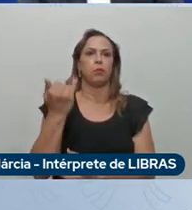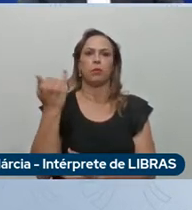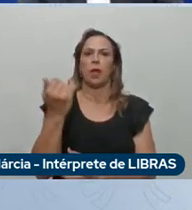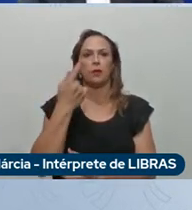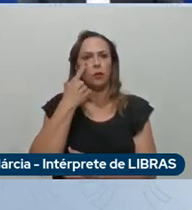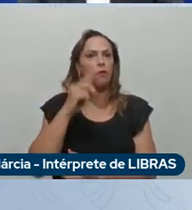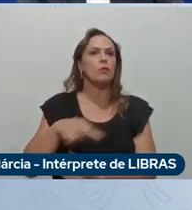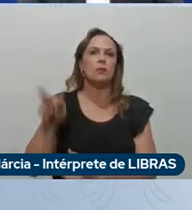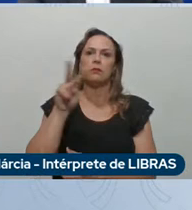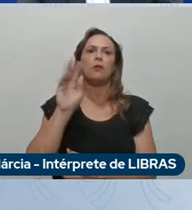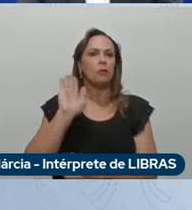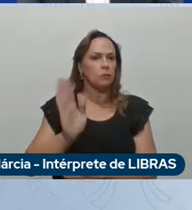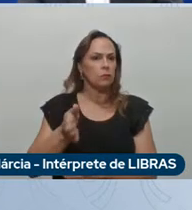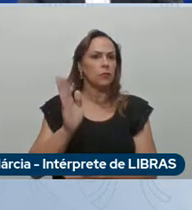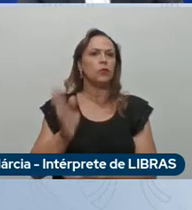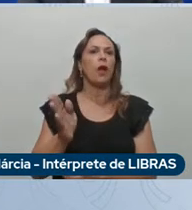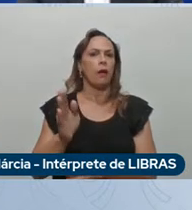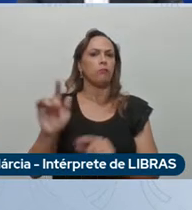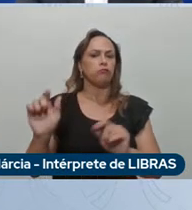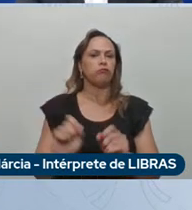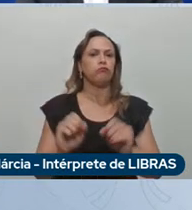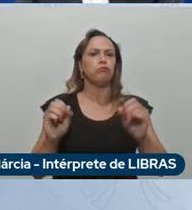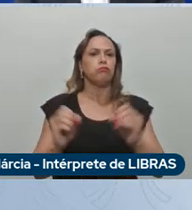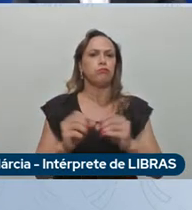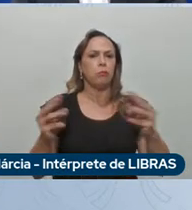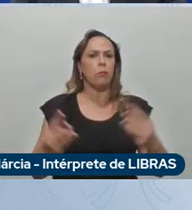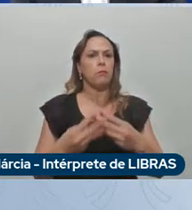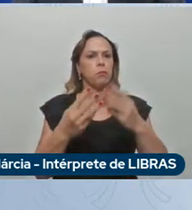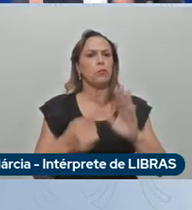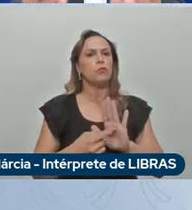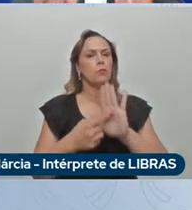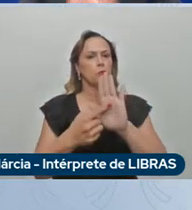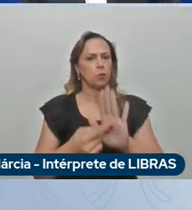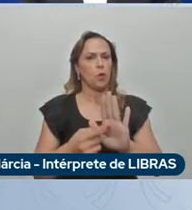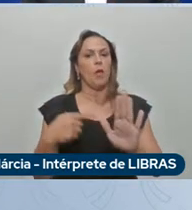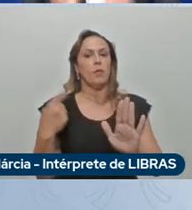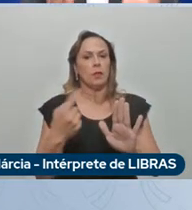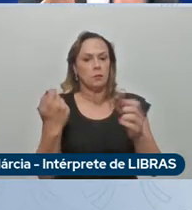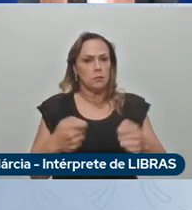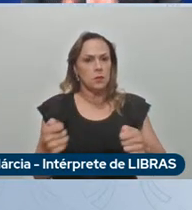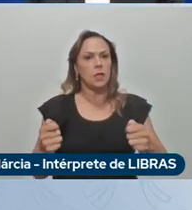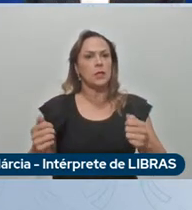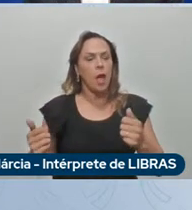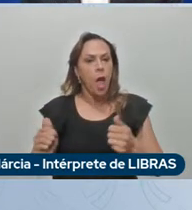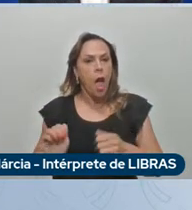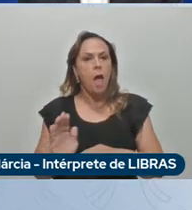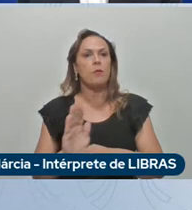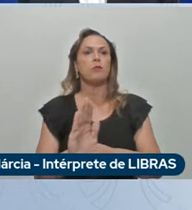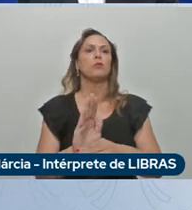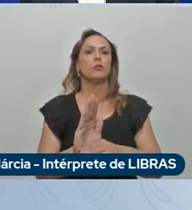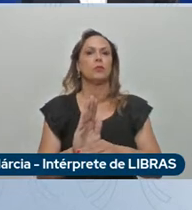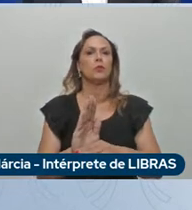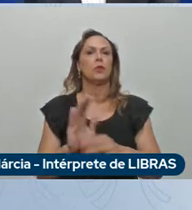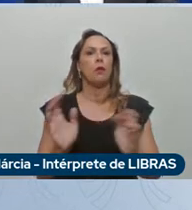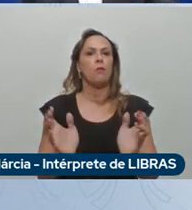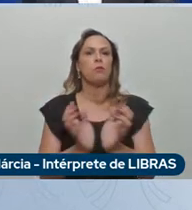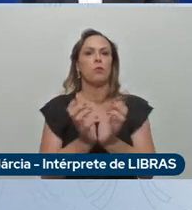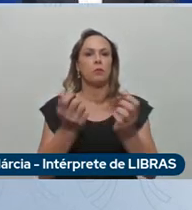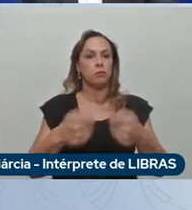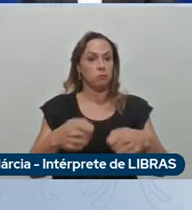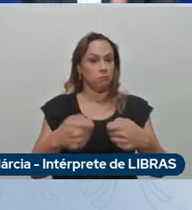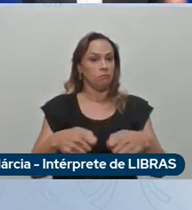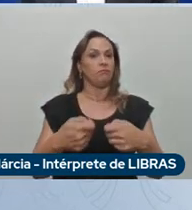viram nas slides anteriores então precisamos de ajuda e nossa ajuda é esta a slide é um pouco difícil de ver mas são